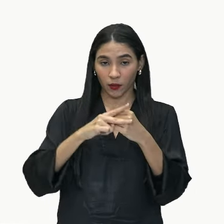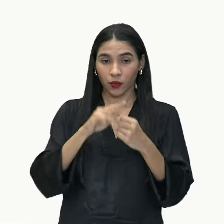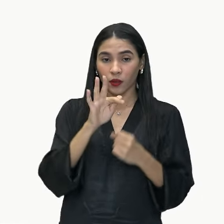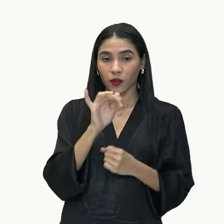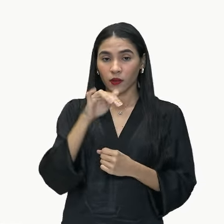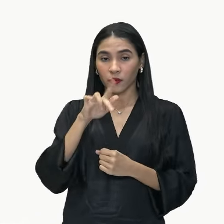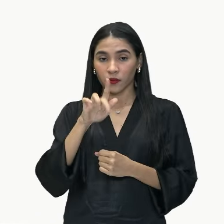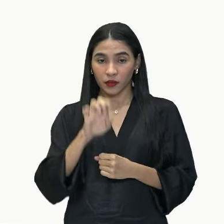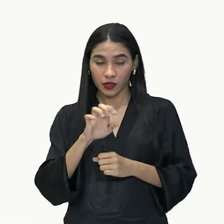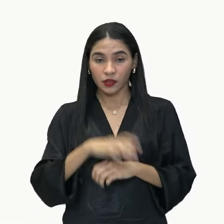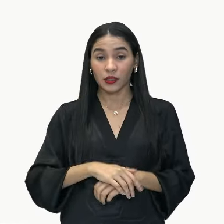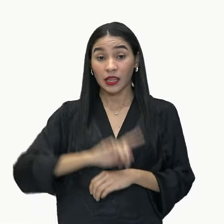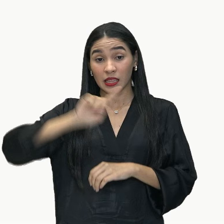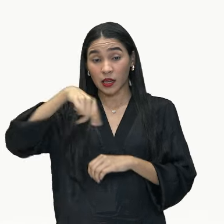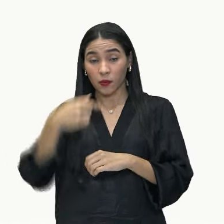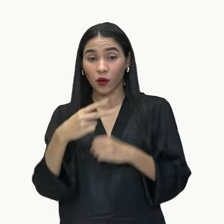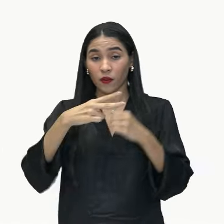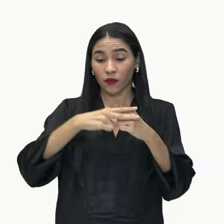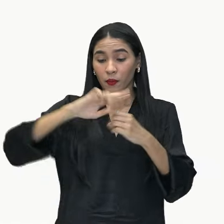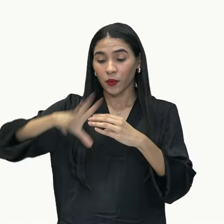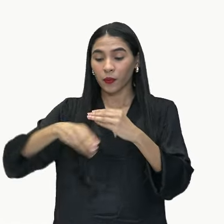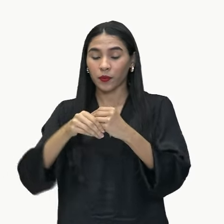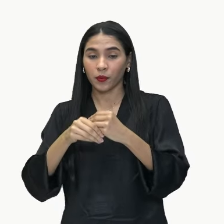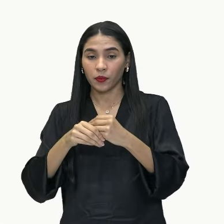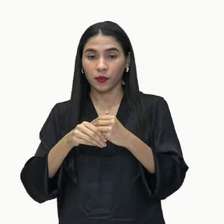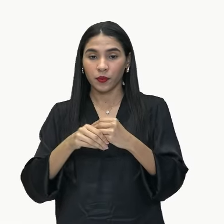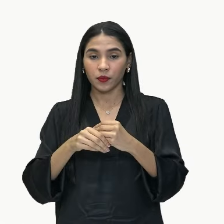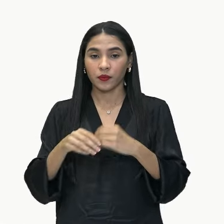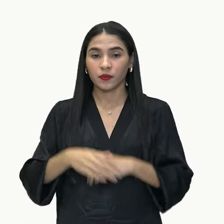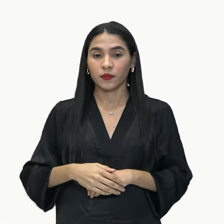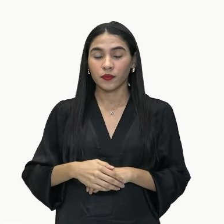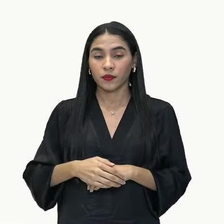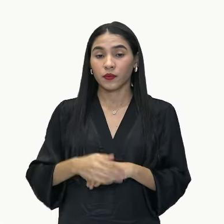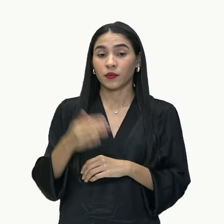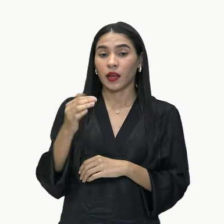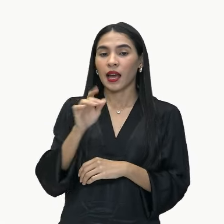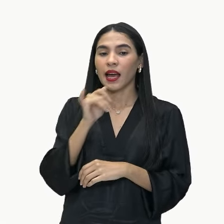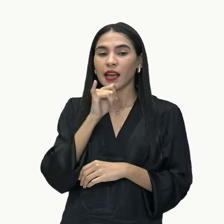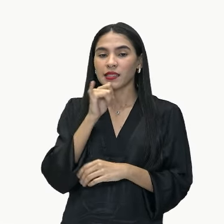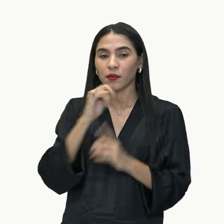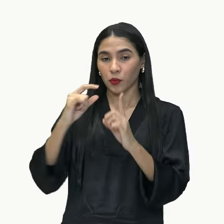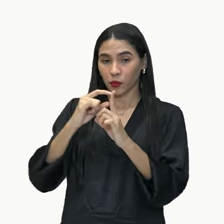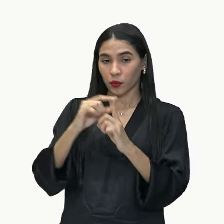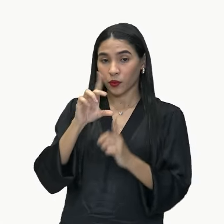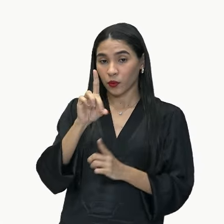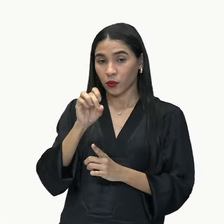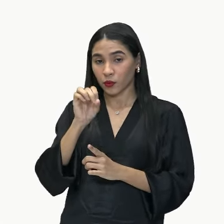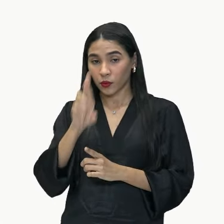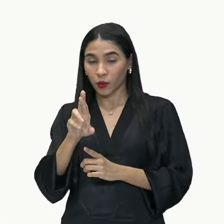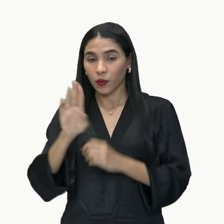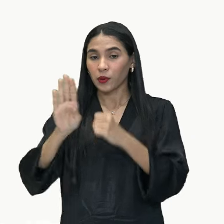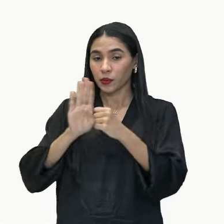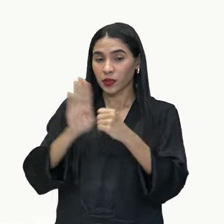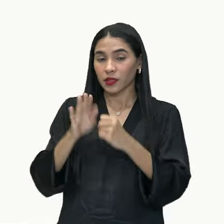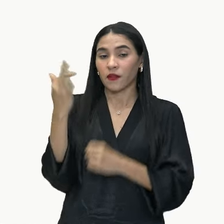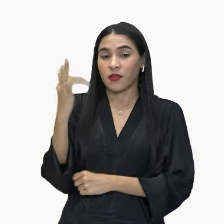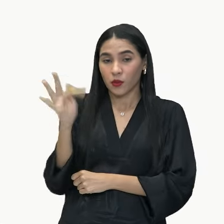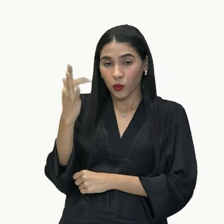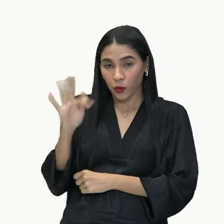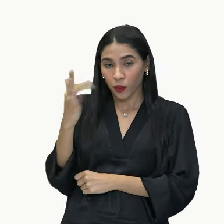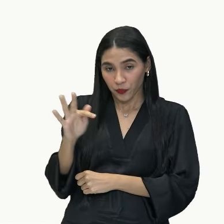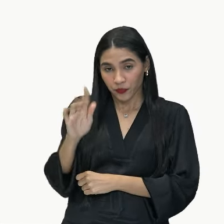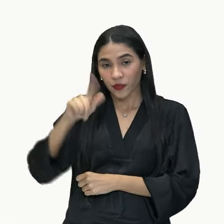aí o complemento do verbo, o meu objeto direto, está aqui, na forma do substantivo dor. De fato, é um